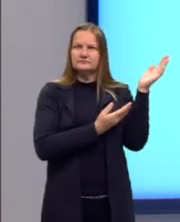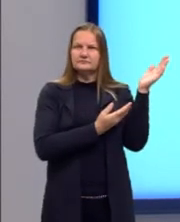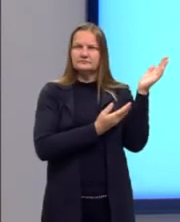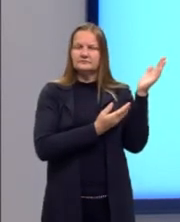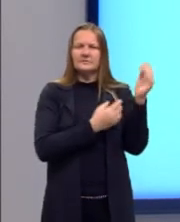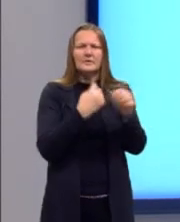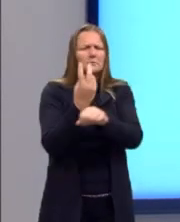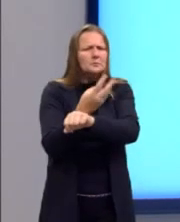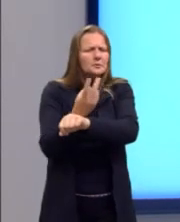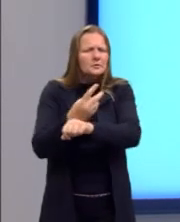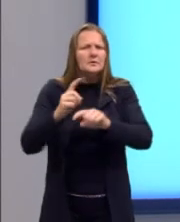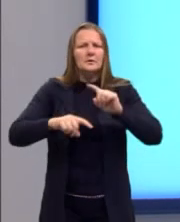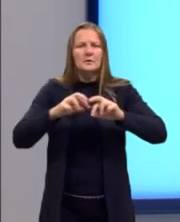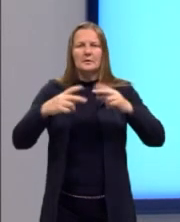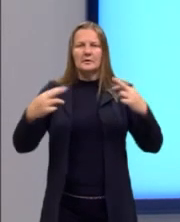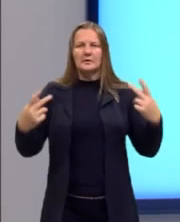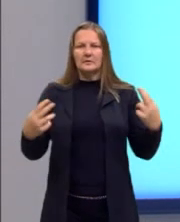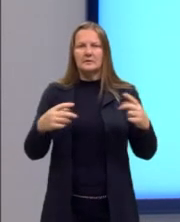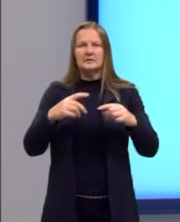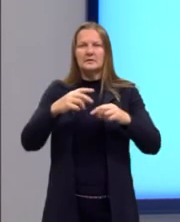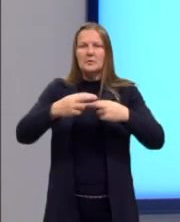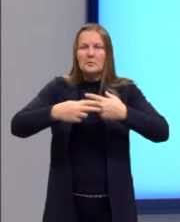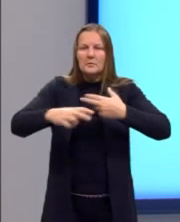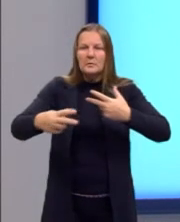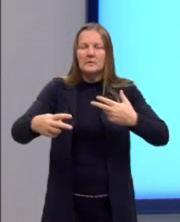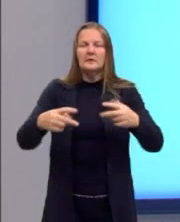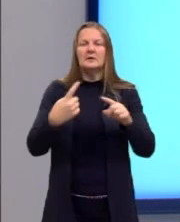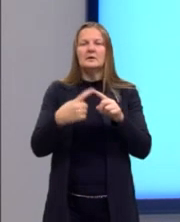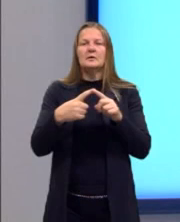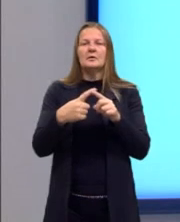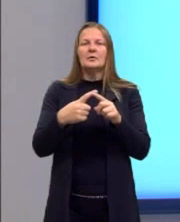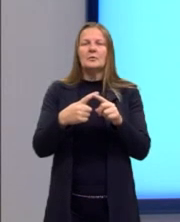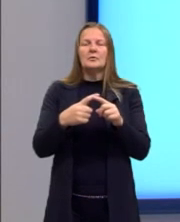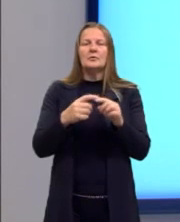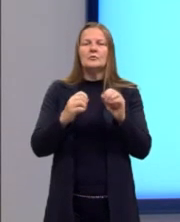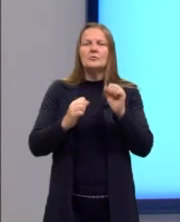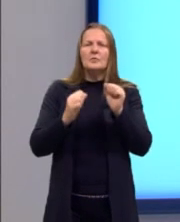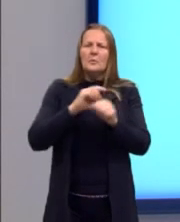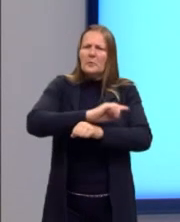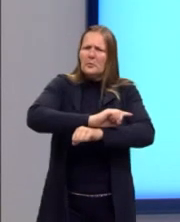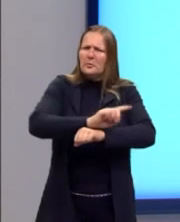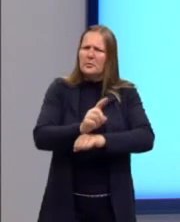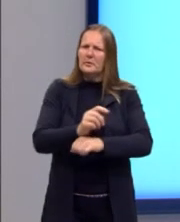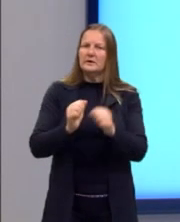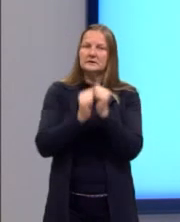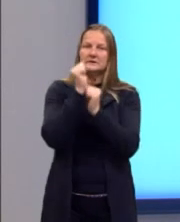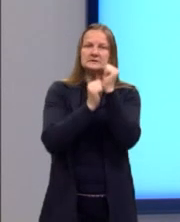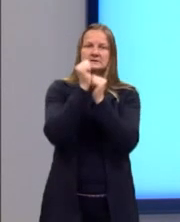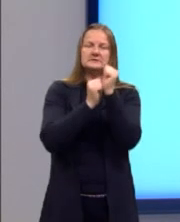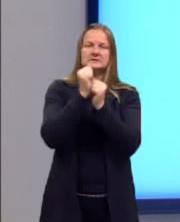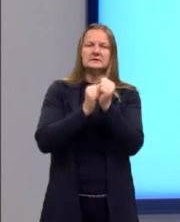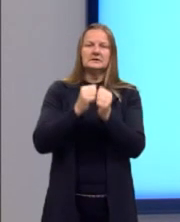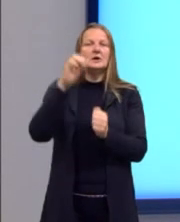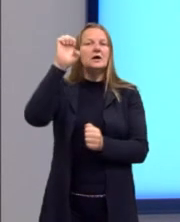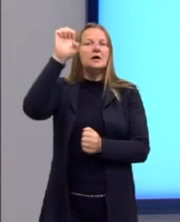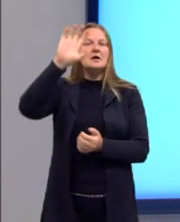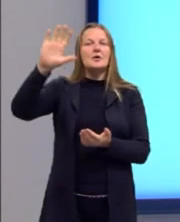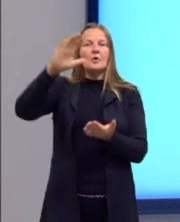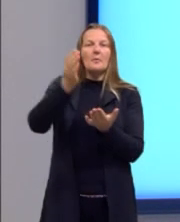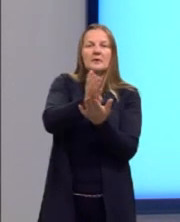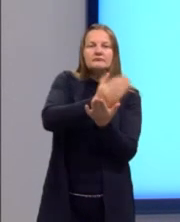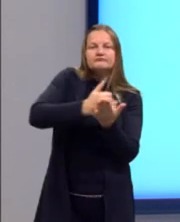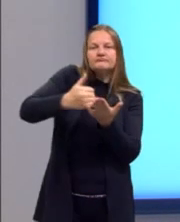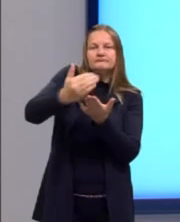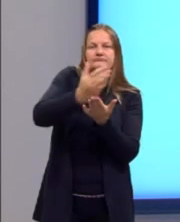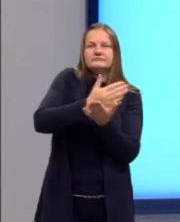matérias-primas e de mercados, por causa da acelerada industrialização, os europeus retalharam entre si a